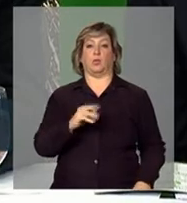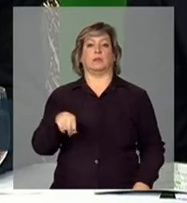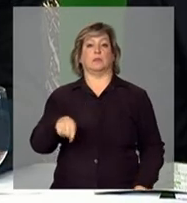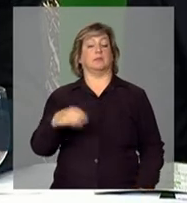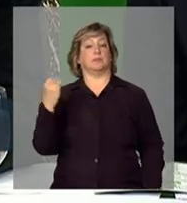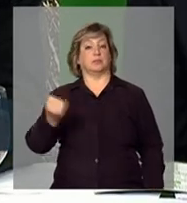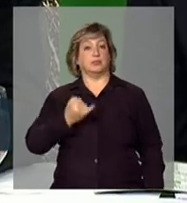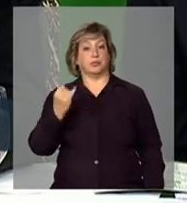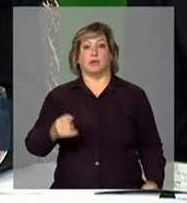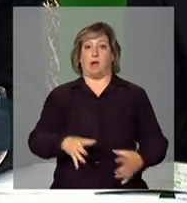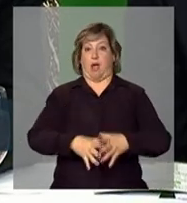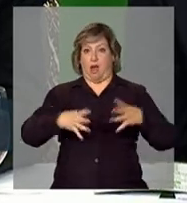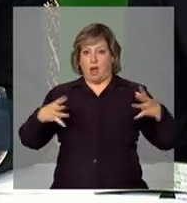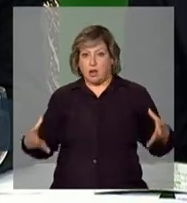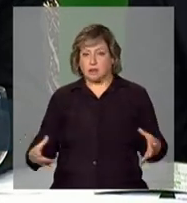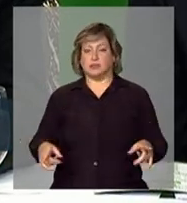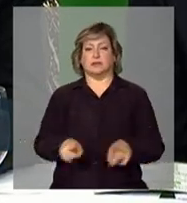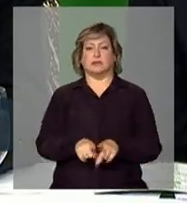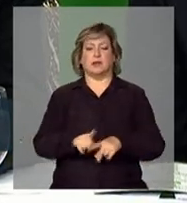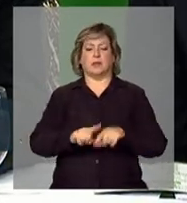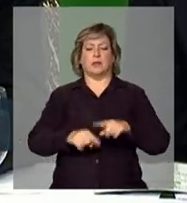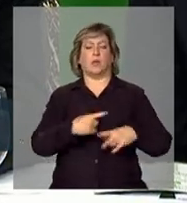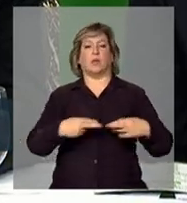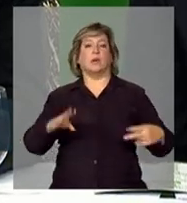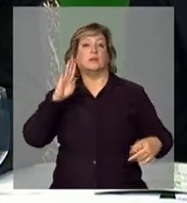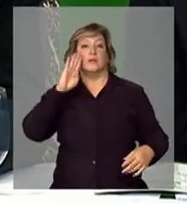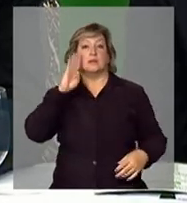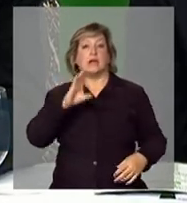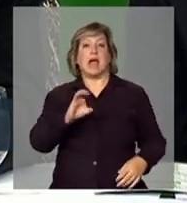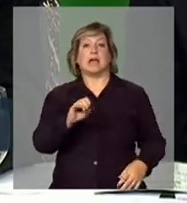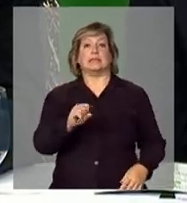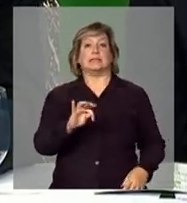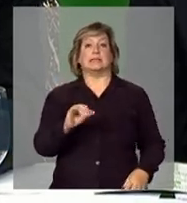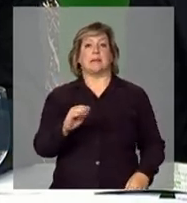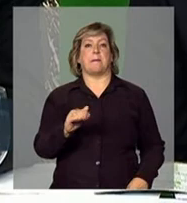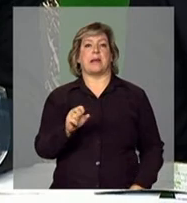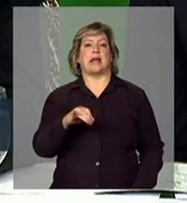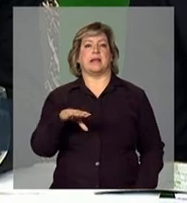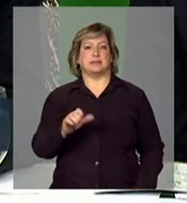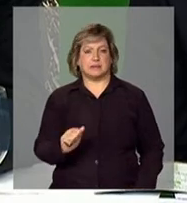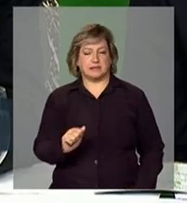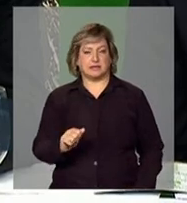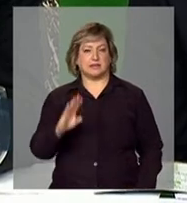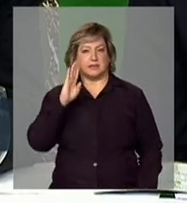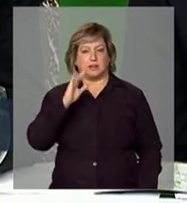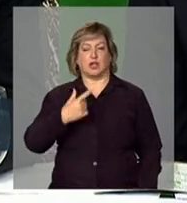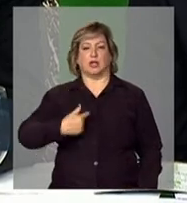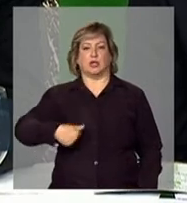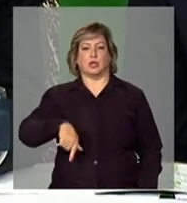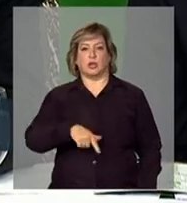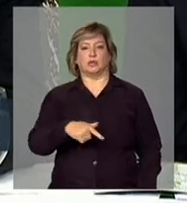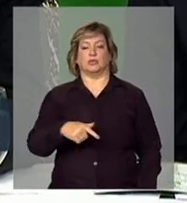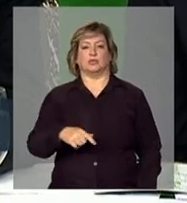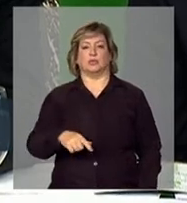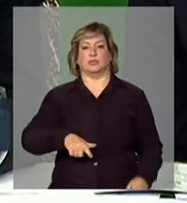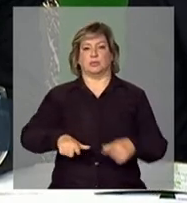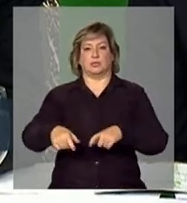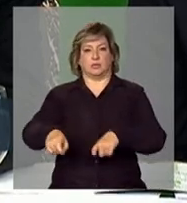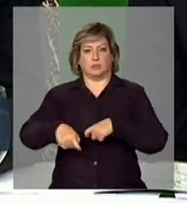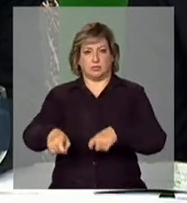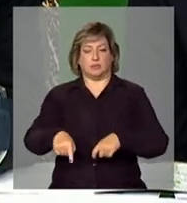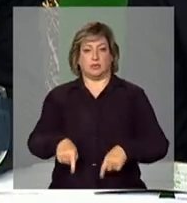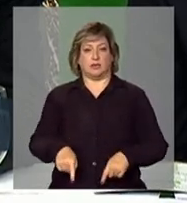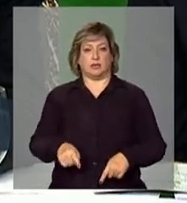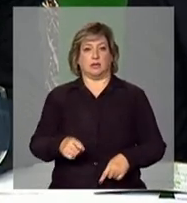é uma produção grande, e produtos que são essenciais à cesta básica, principalmente à cesta básica dos nossos produtores. E